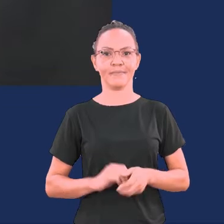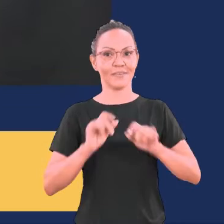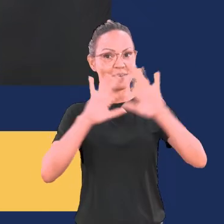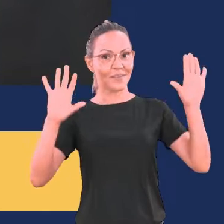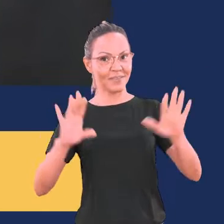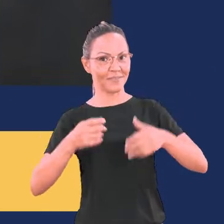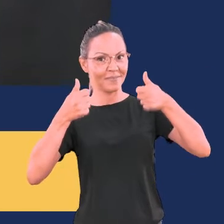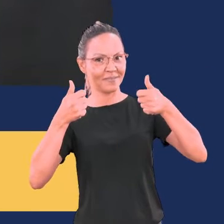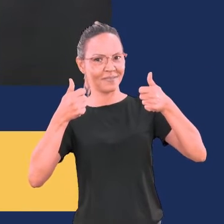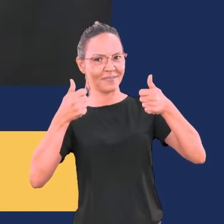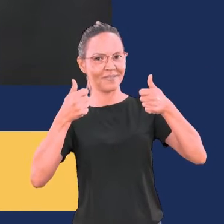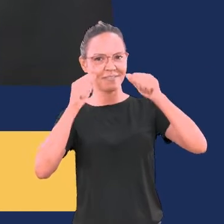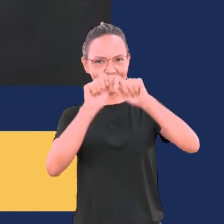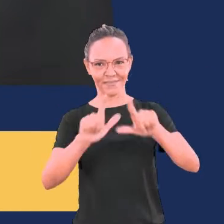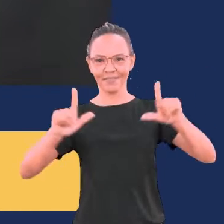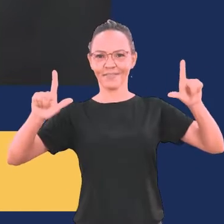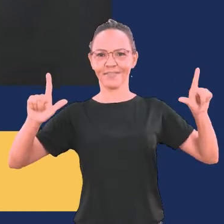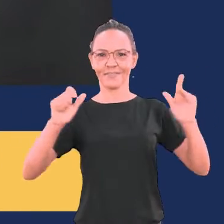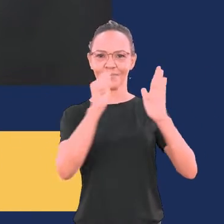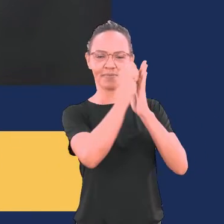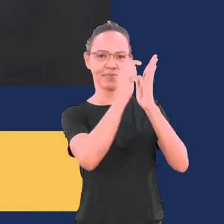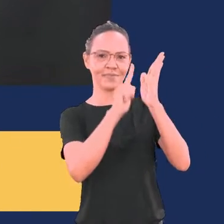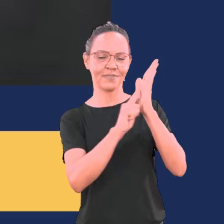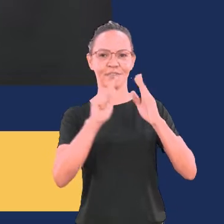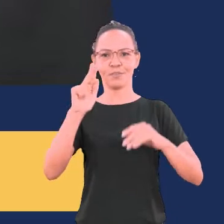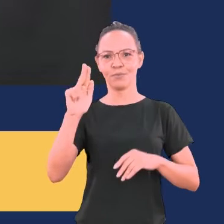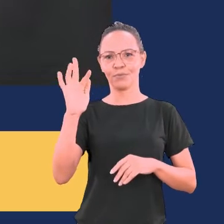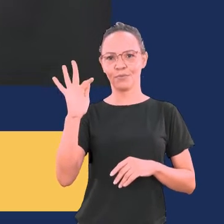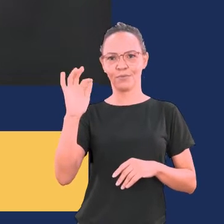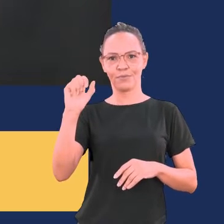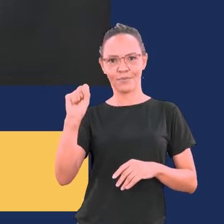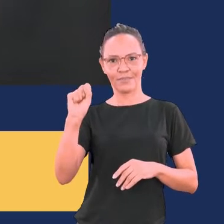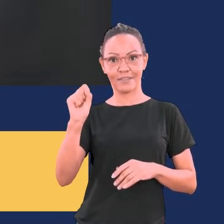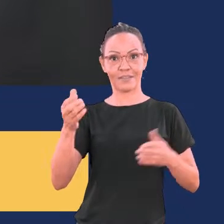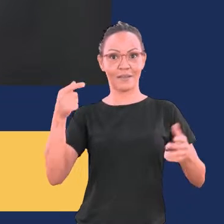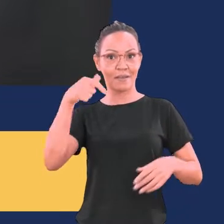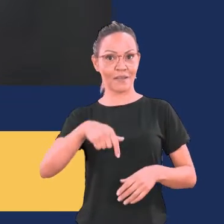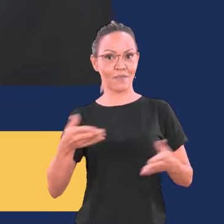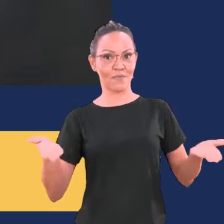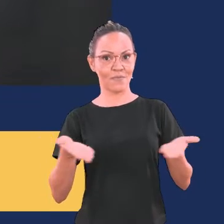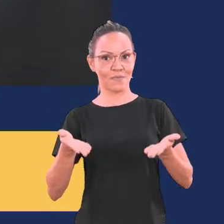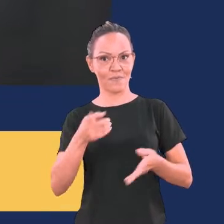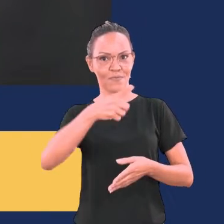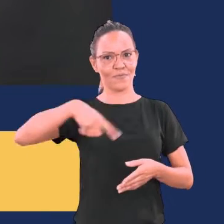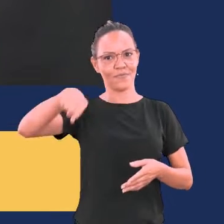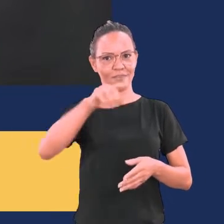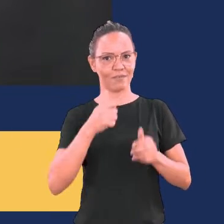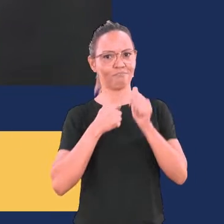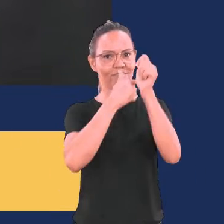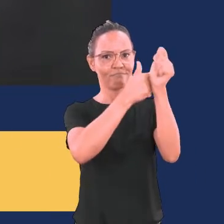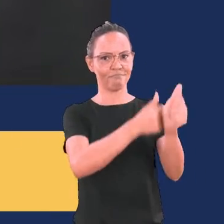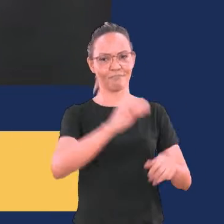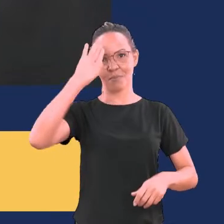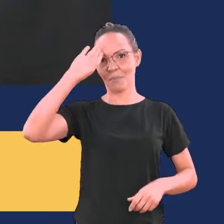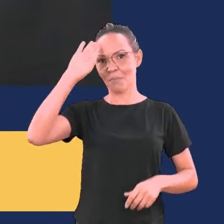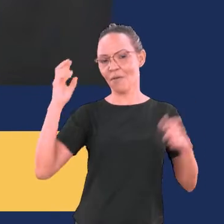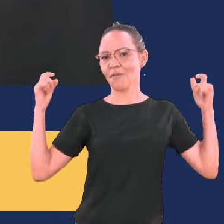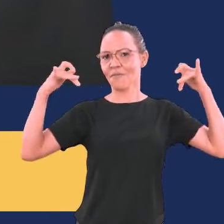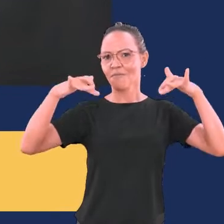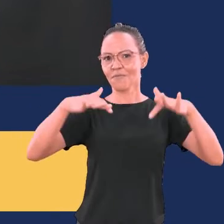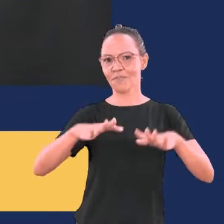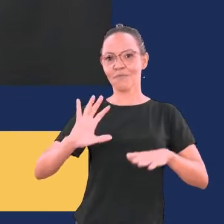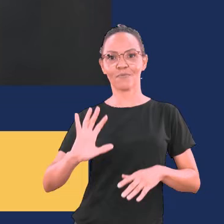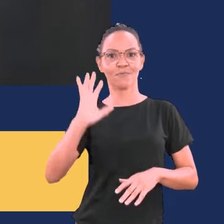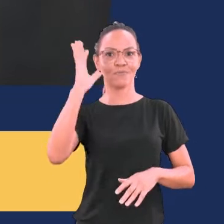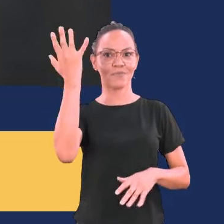Olá, tudo bem? Está no ar mais um Agenda UFES. Aqui você acompanha os principais eventos que irão